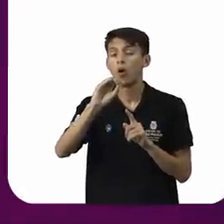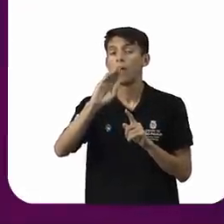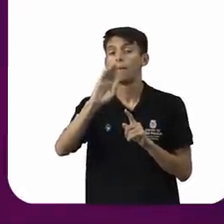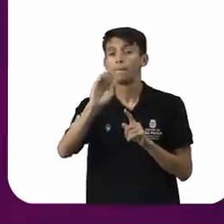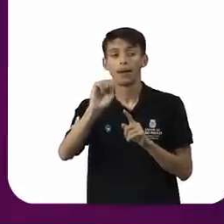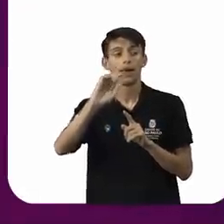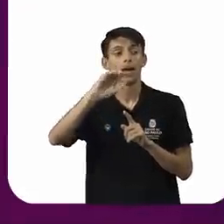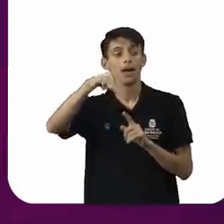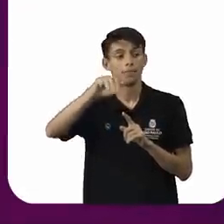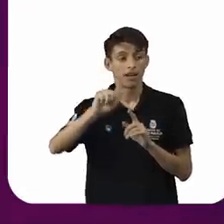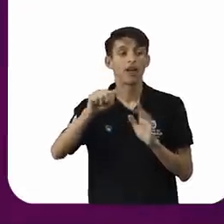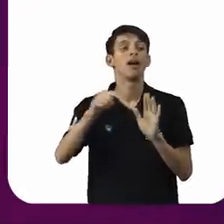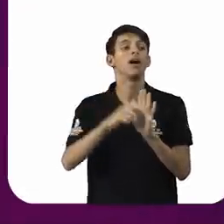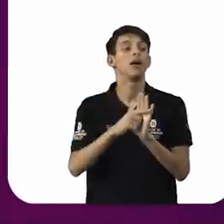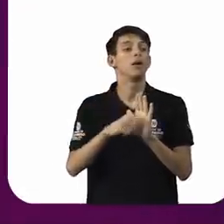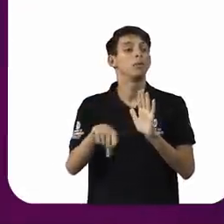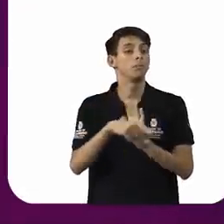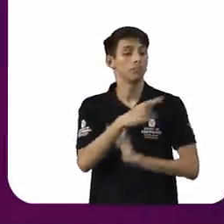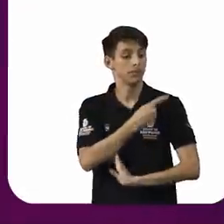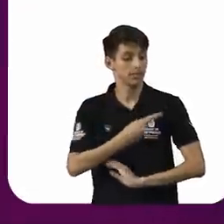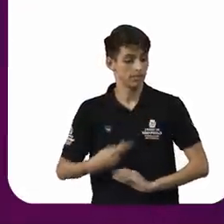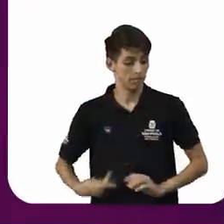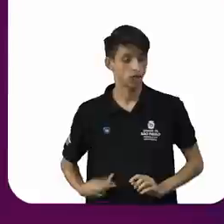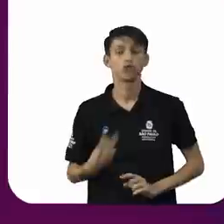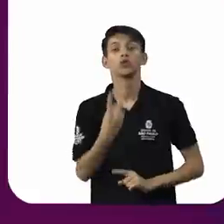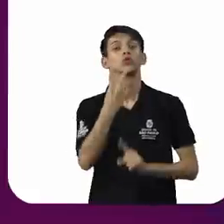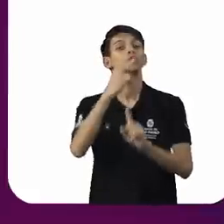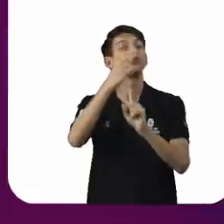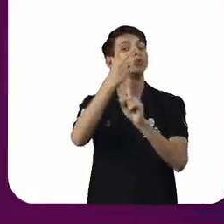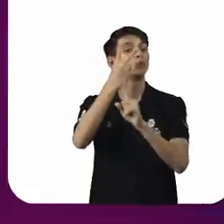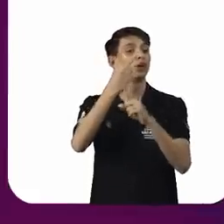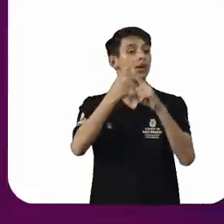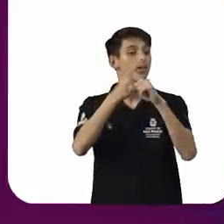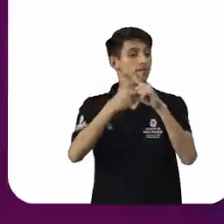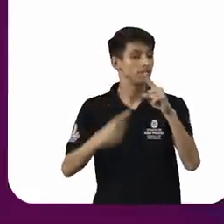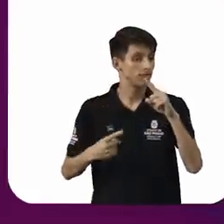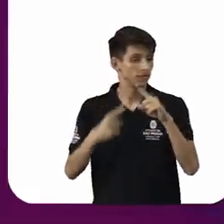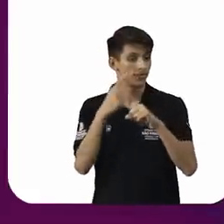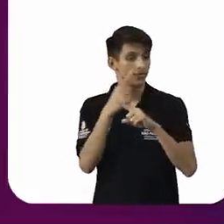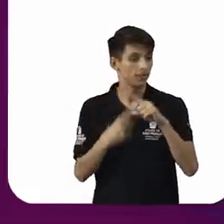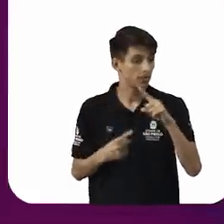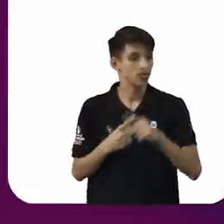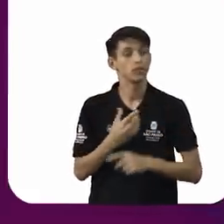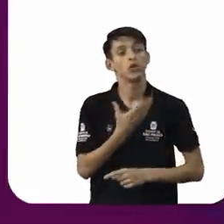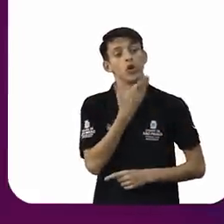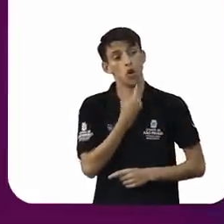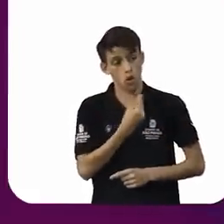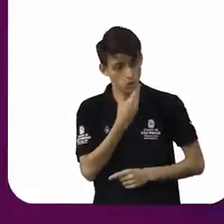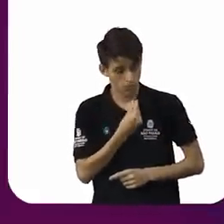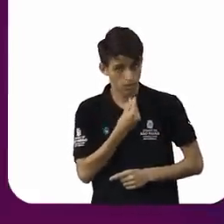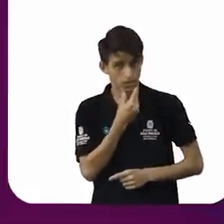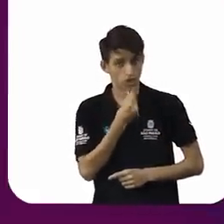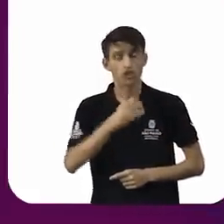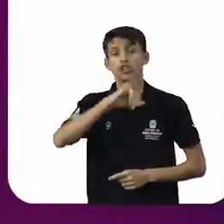presidente dos Estados Unidos por dois mandatos. Isso não impediu o George Floyd de morrer daquela forma.